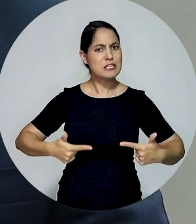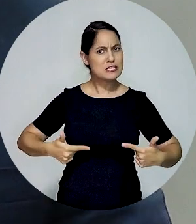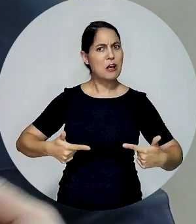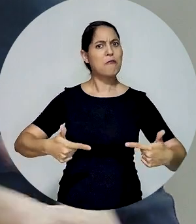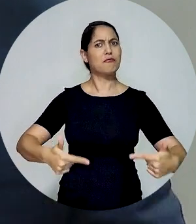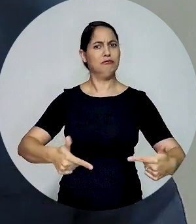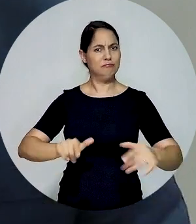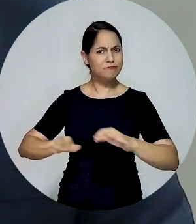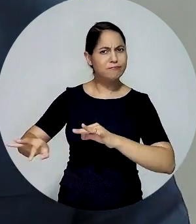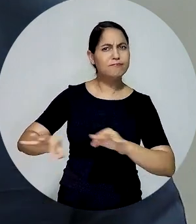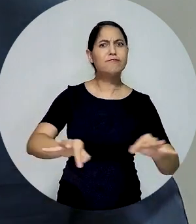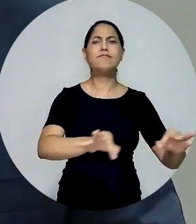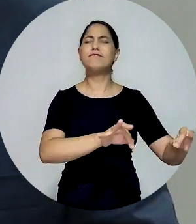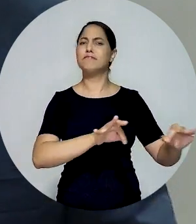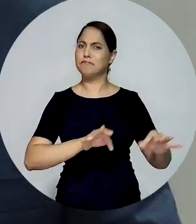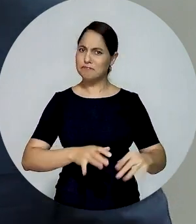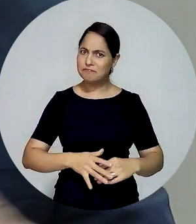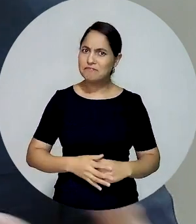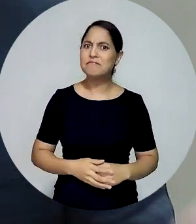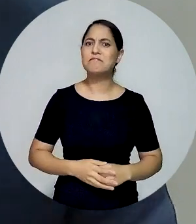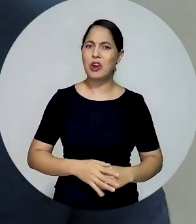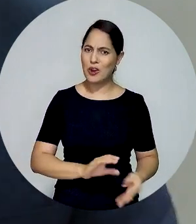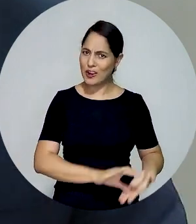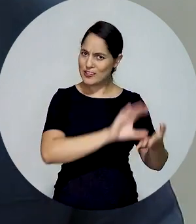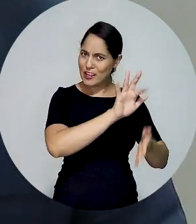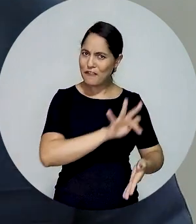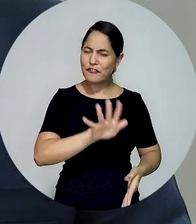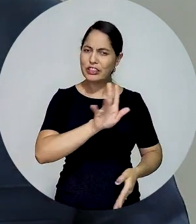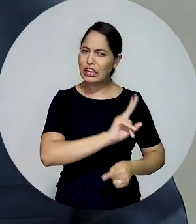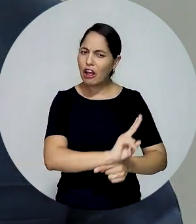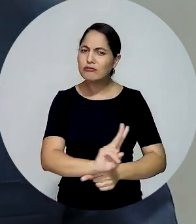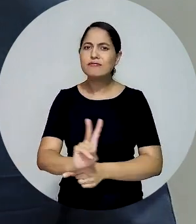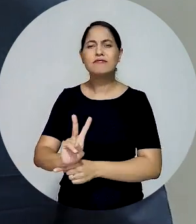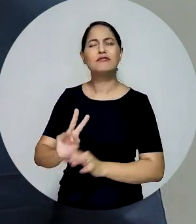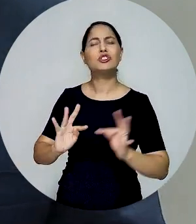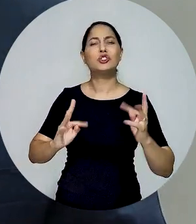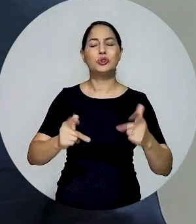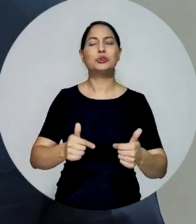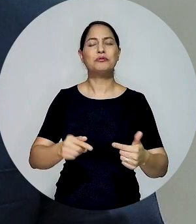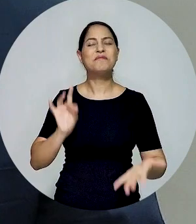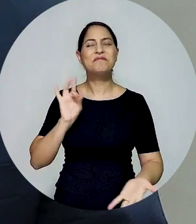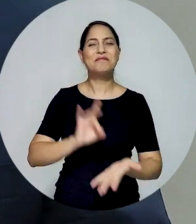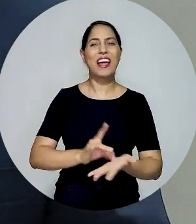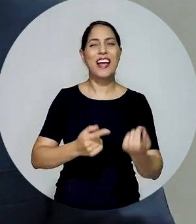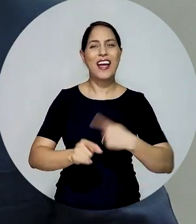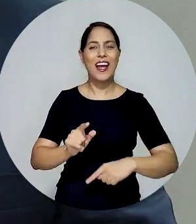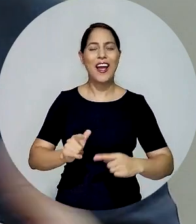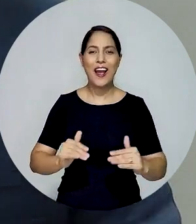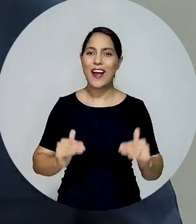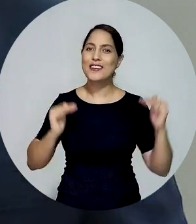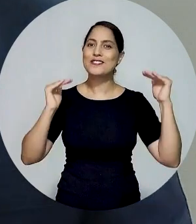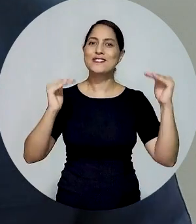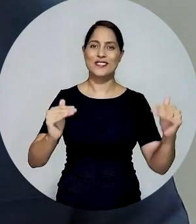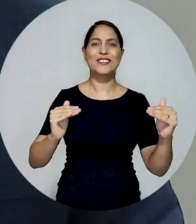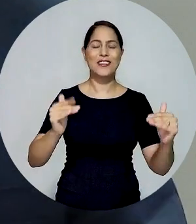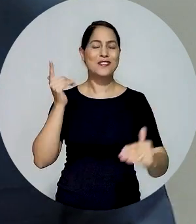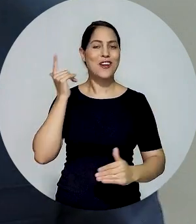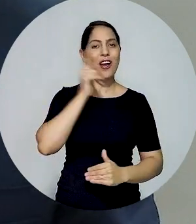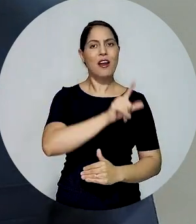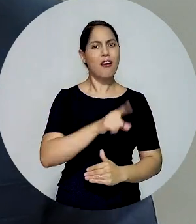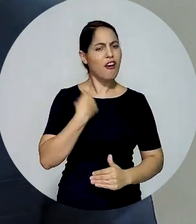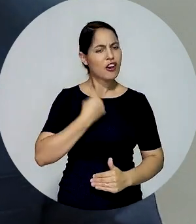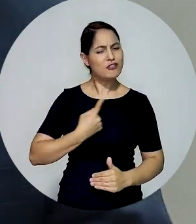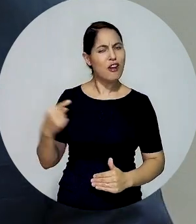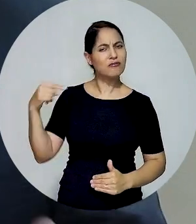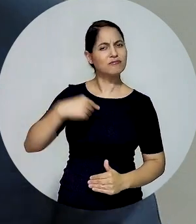muito organizado, enfim, com cuidado pelo Conselho Federal e que não tenho dúvida que será um sucesso. Por isso